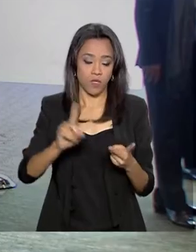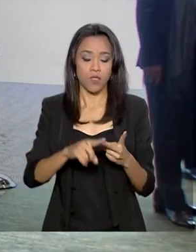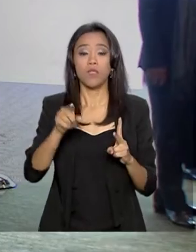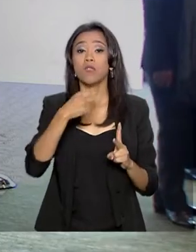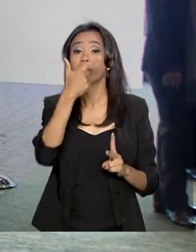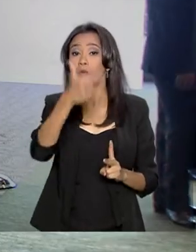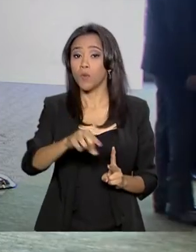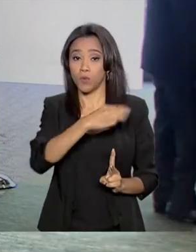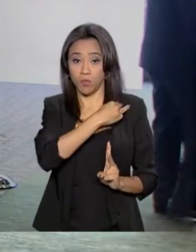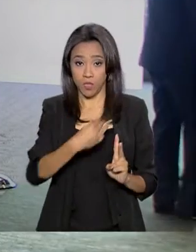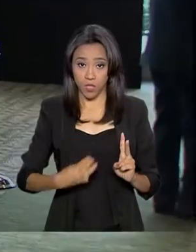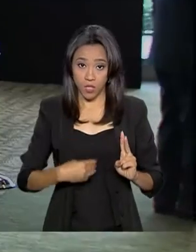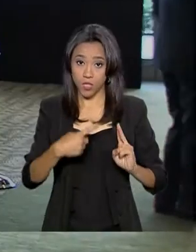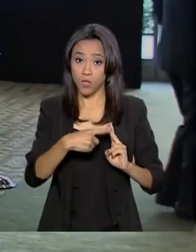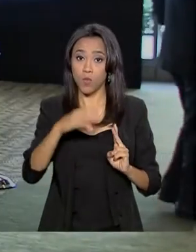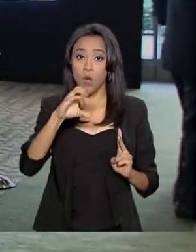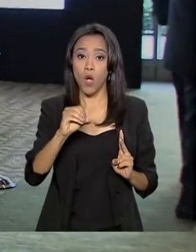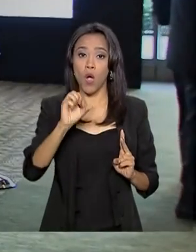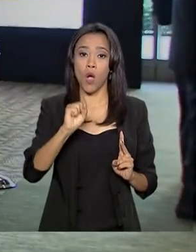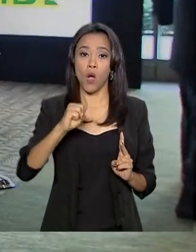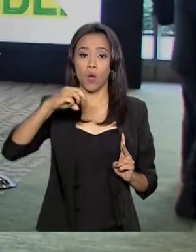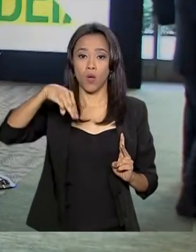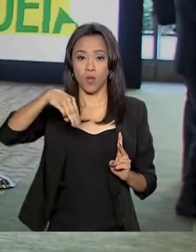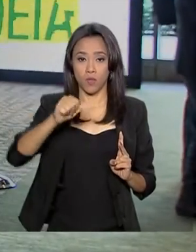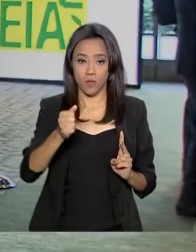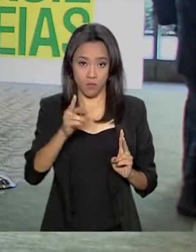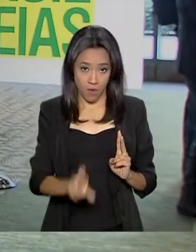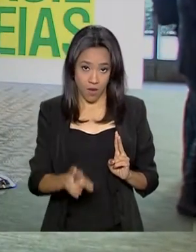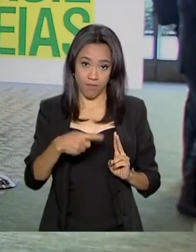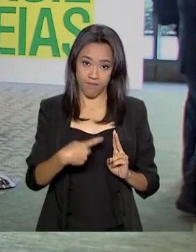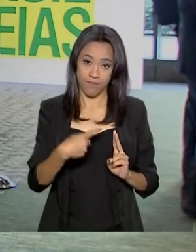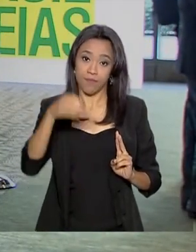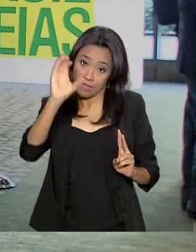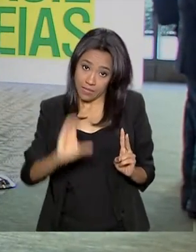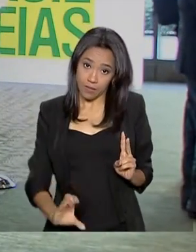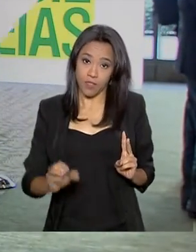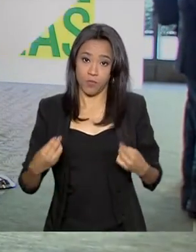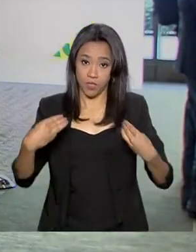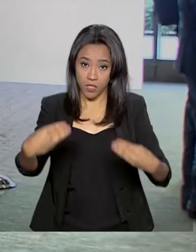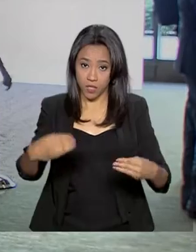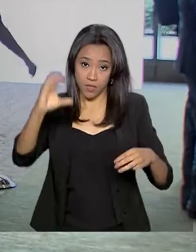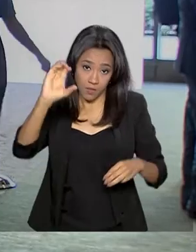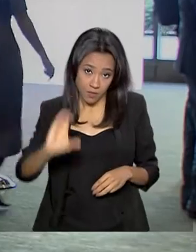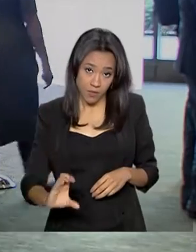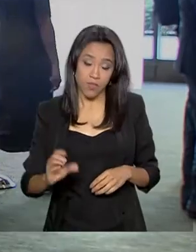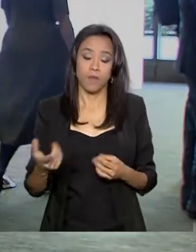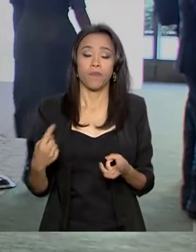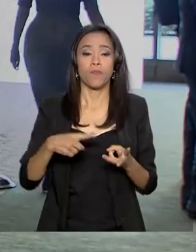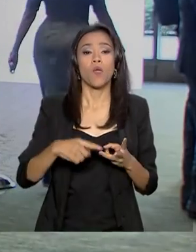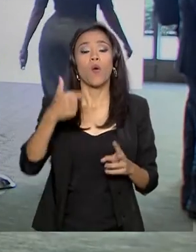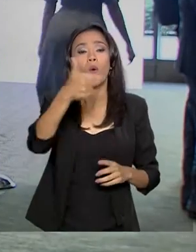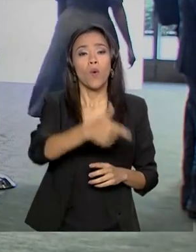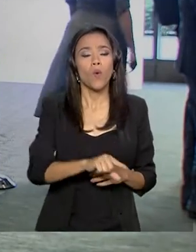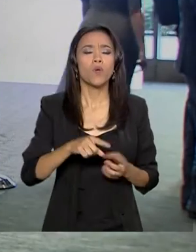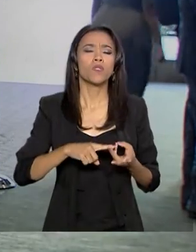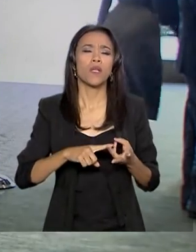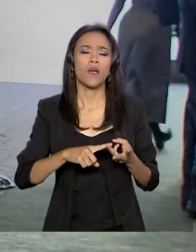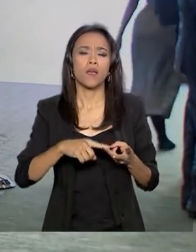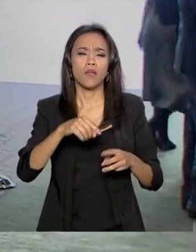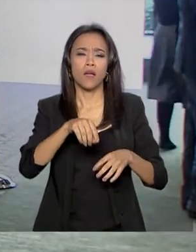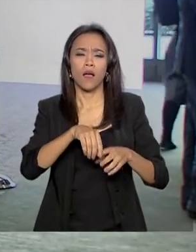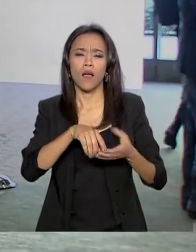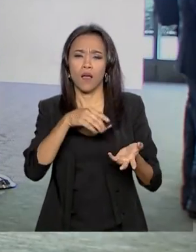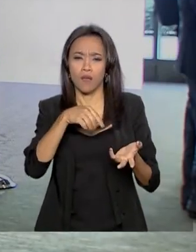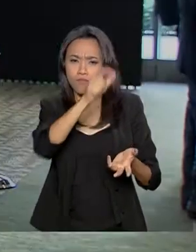Terra da Pasta da Cidadania. A secretária nacional de planejamento do Ministério da Infraestrutura,